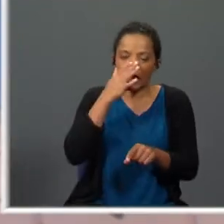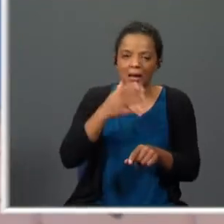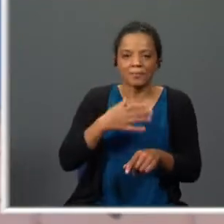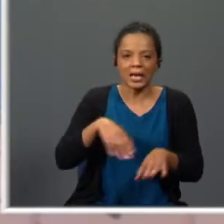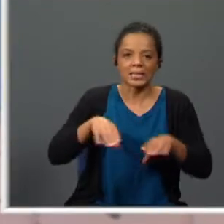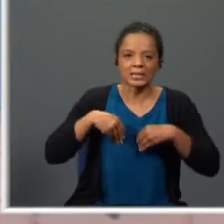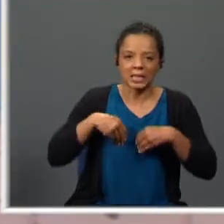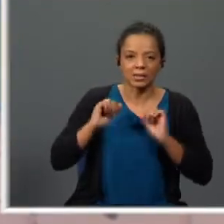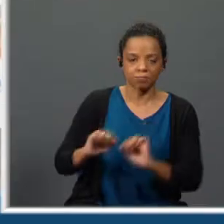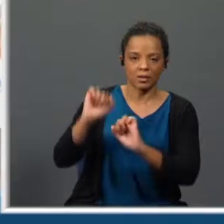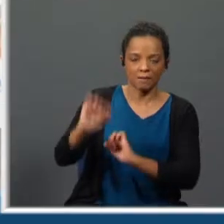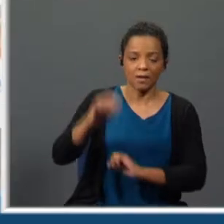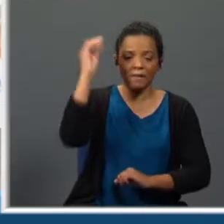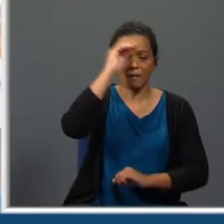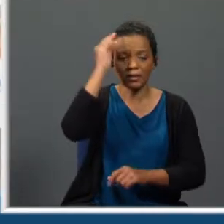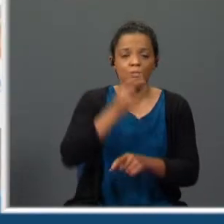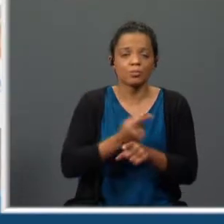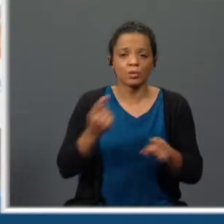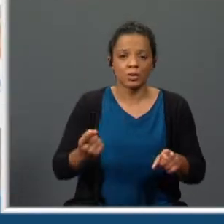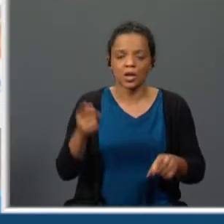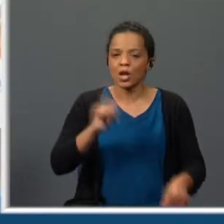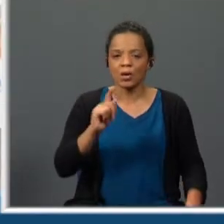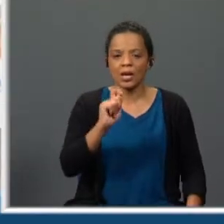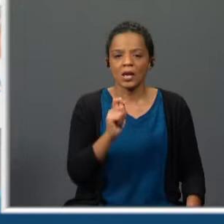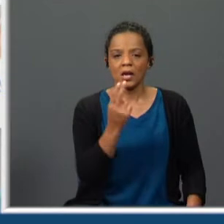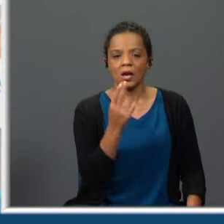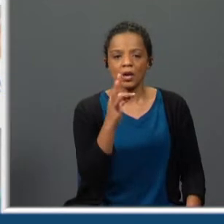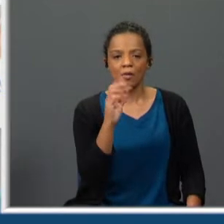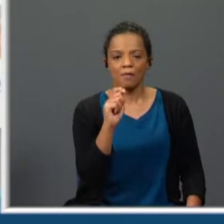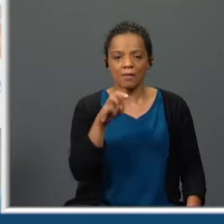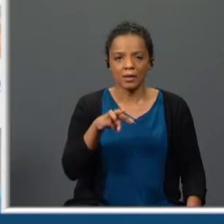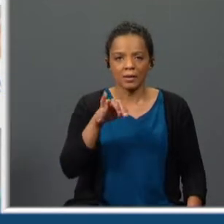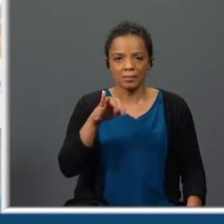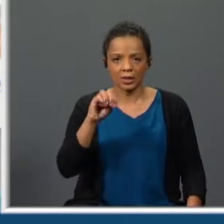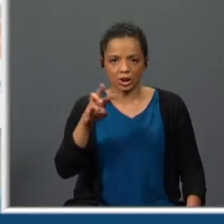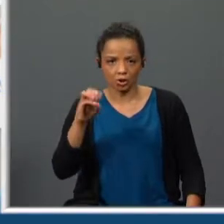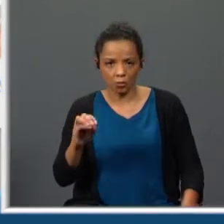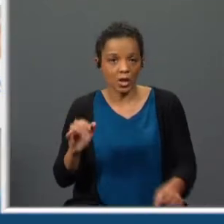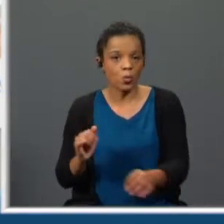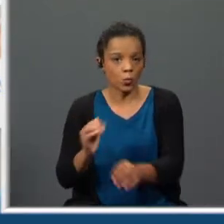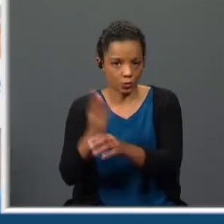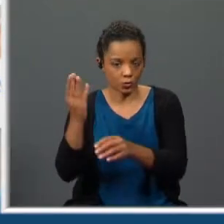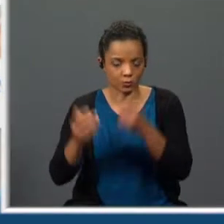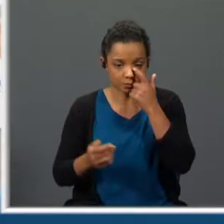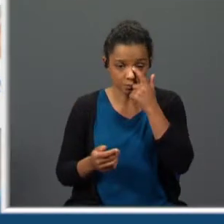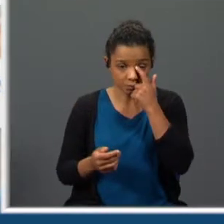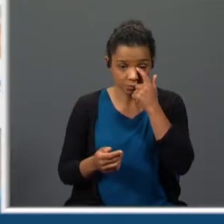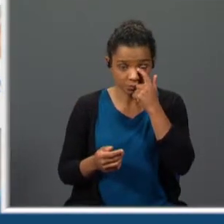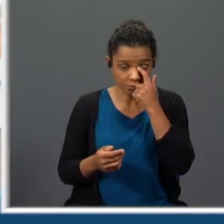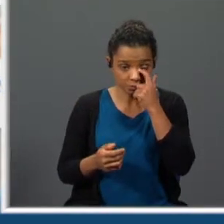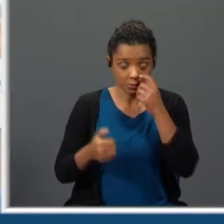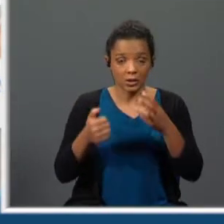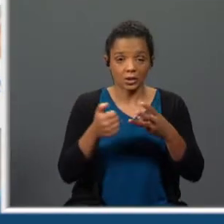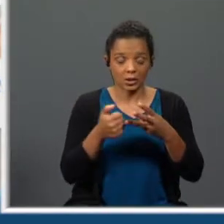na barca do inferno é falso porque não é um eufemismo não é? é um outro recurso expressivo em